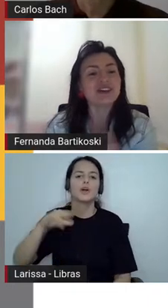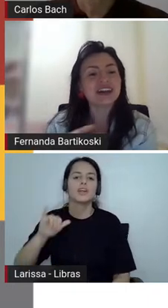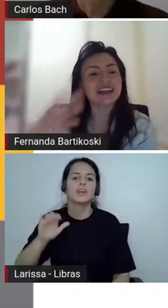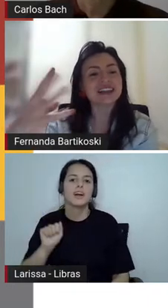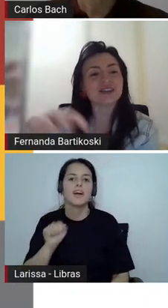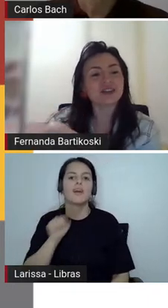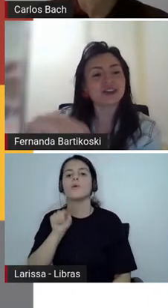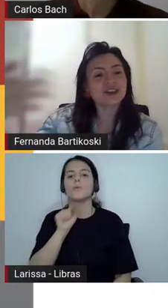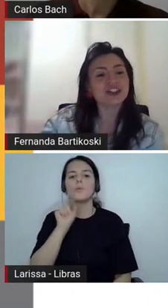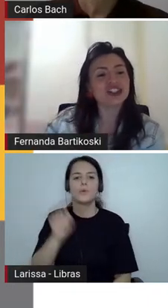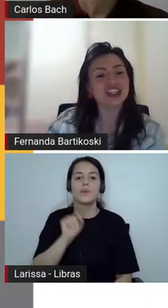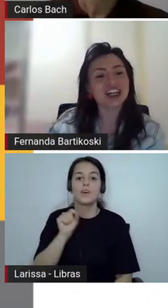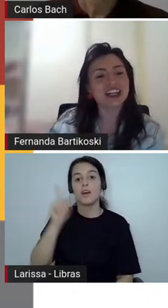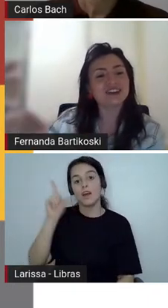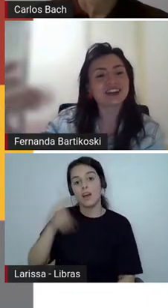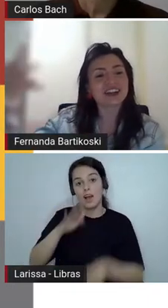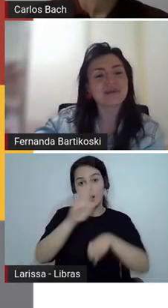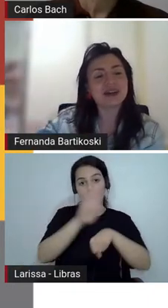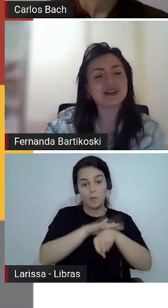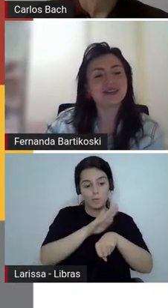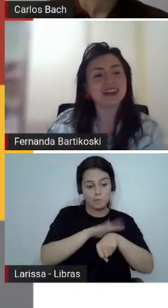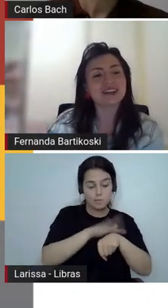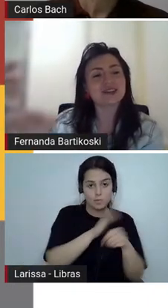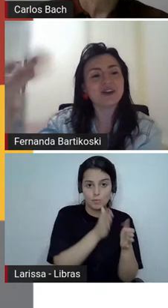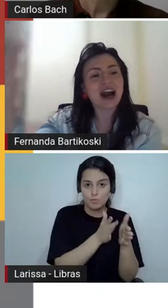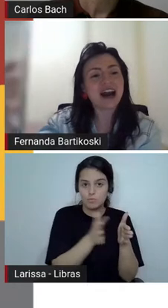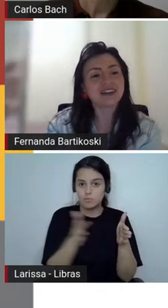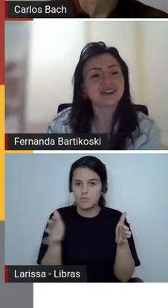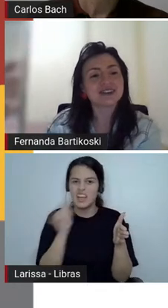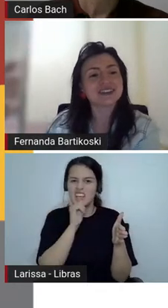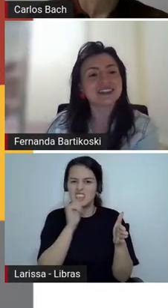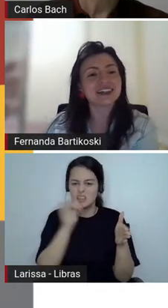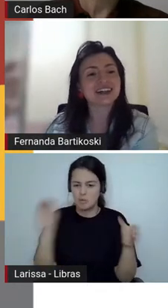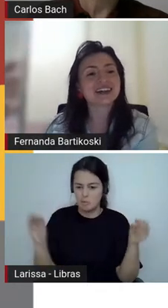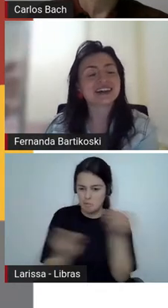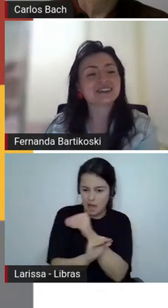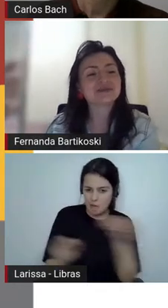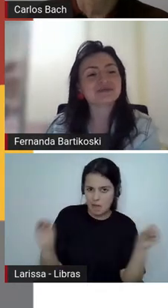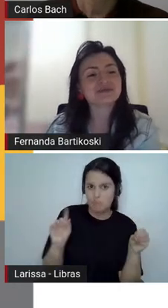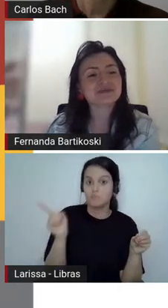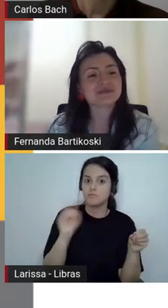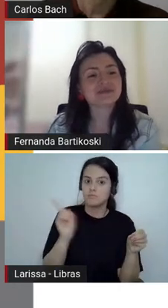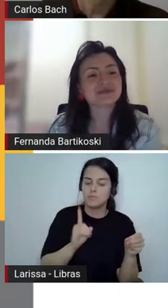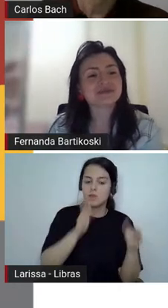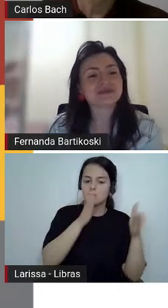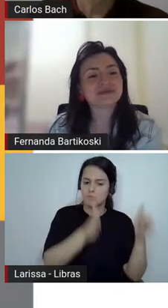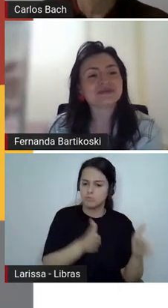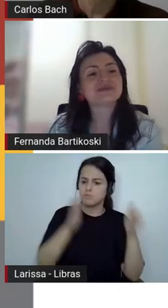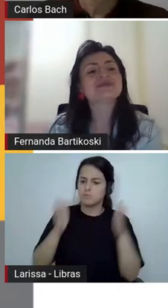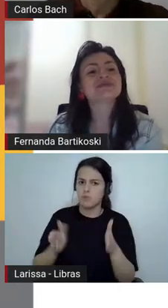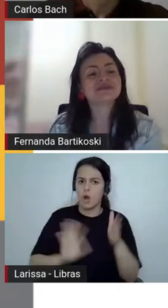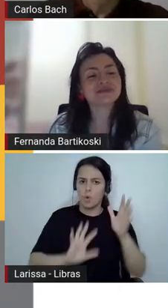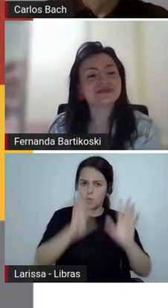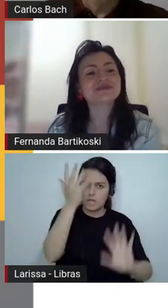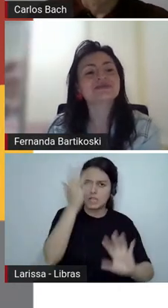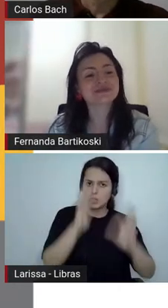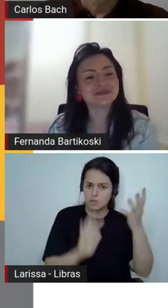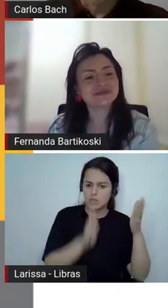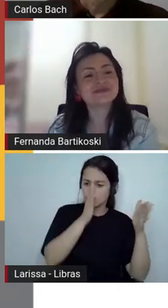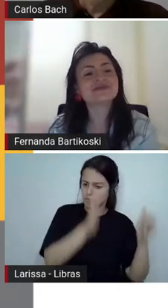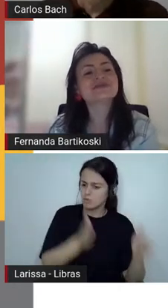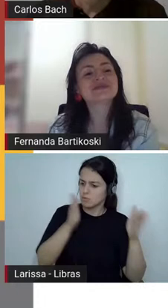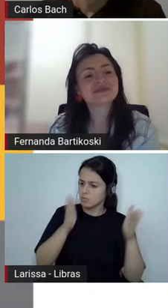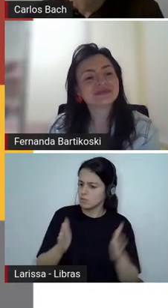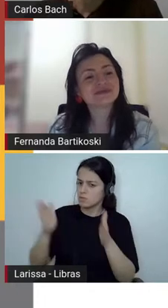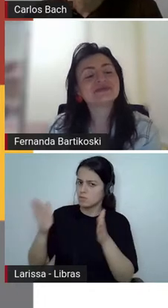cronologia, né, do tratamento, desses fatos. desses grandes acontecimentos,